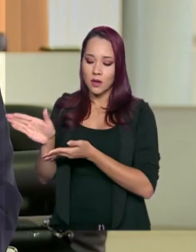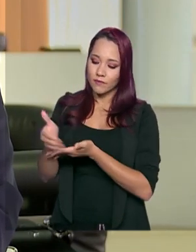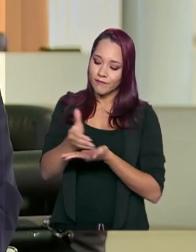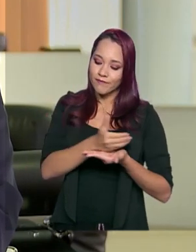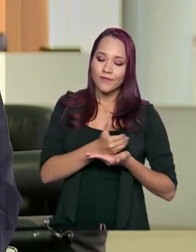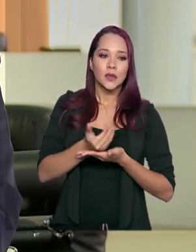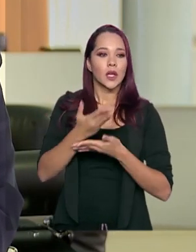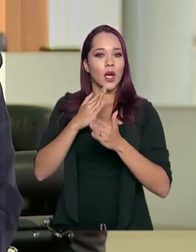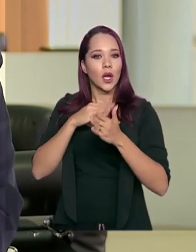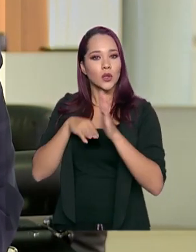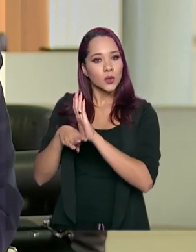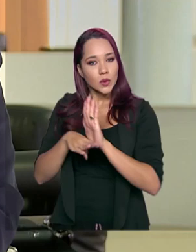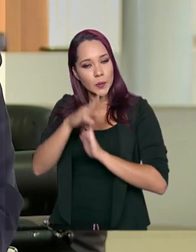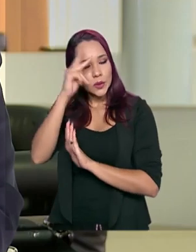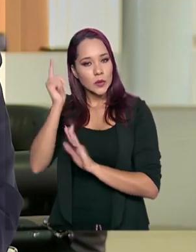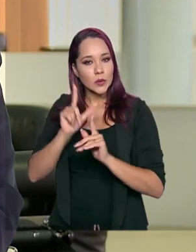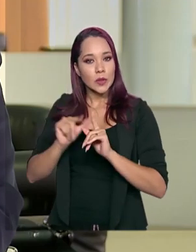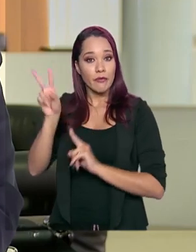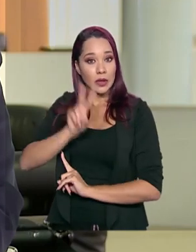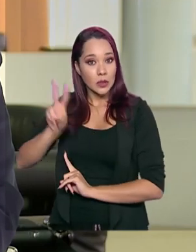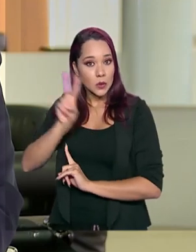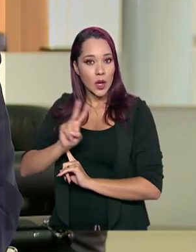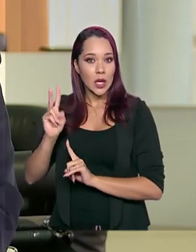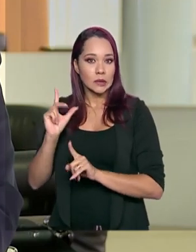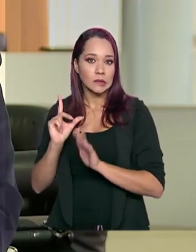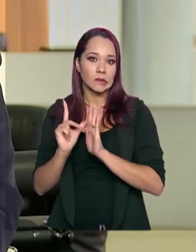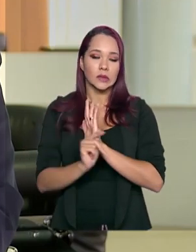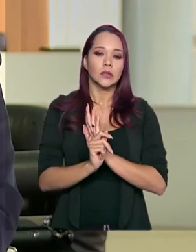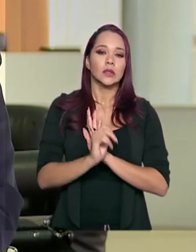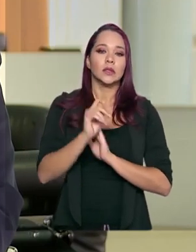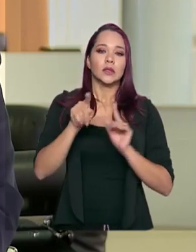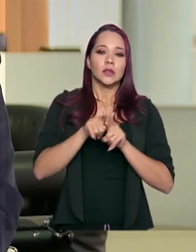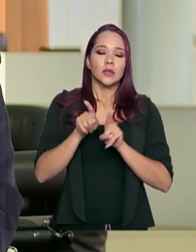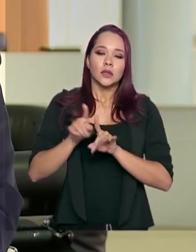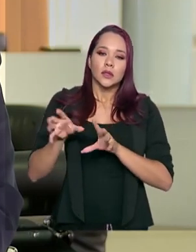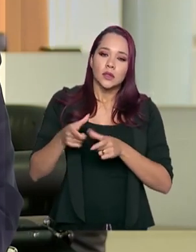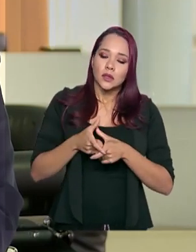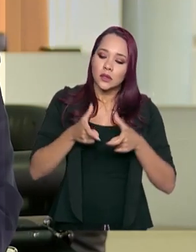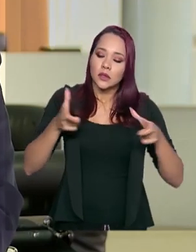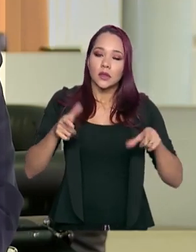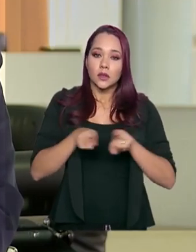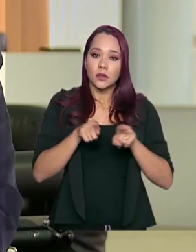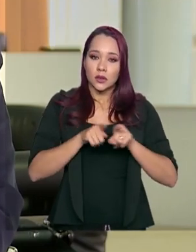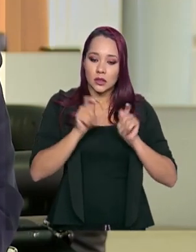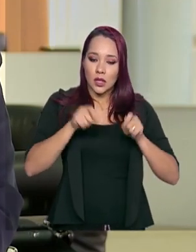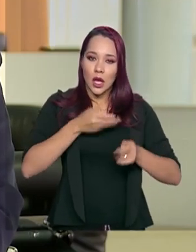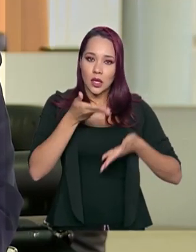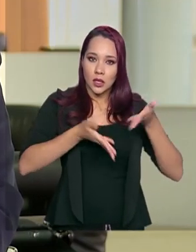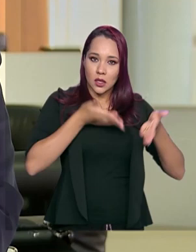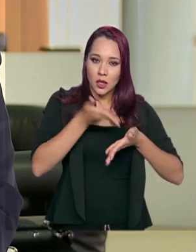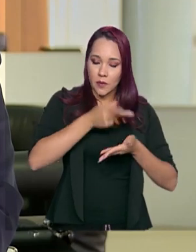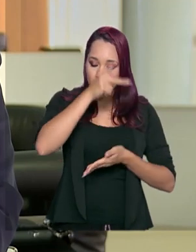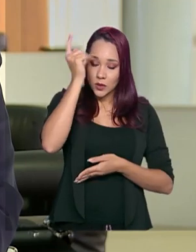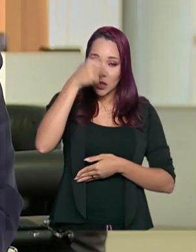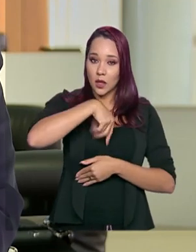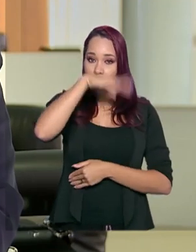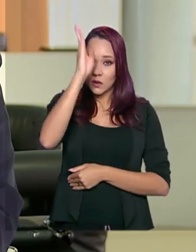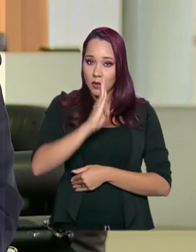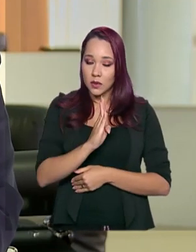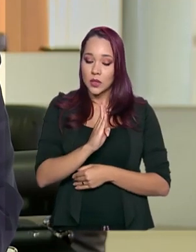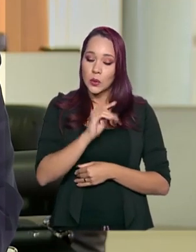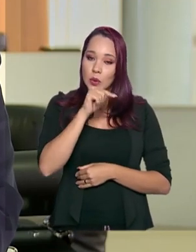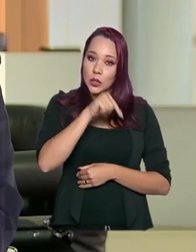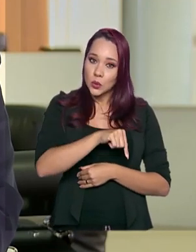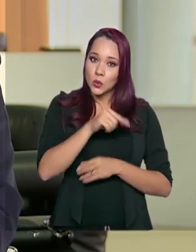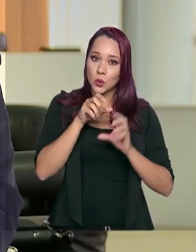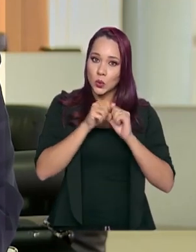refugiados da Venezuela, está ampliando o seu escopo para também atender os nacionais brasileiros. E, nesse